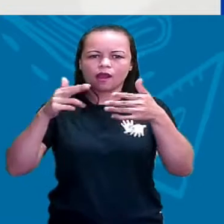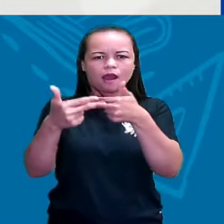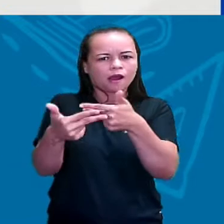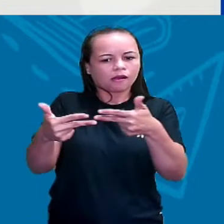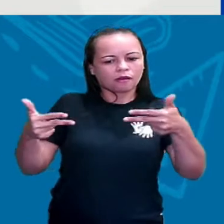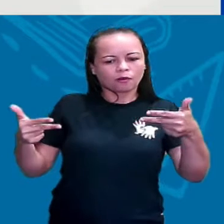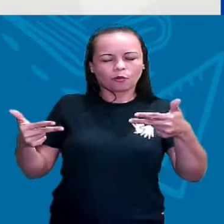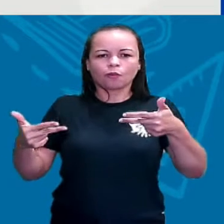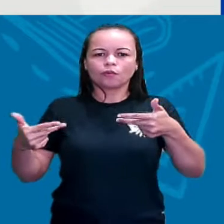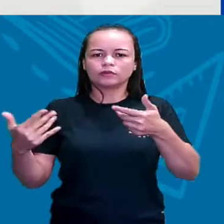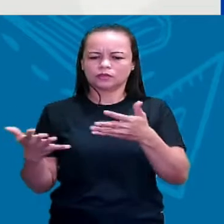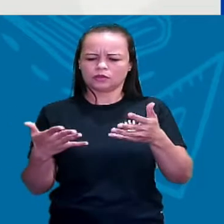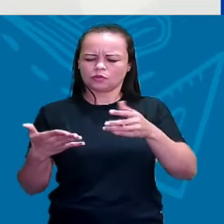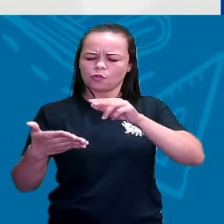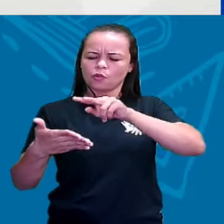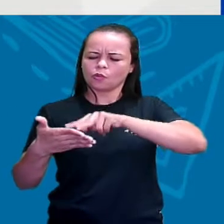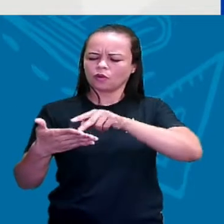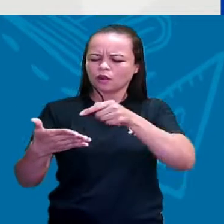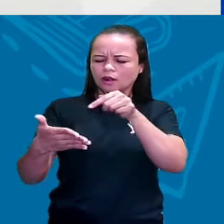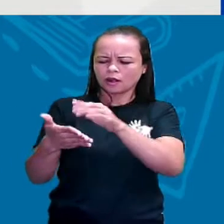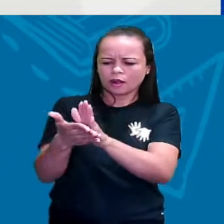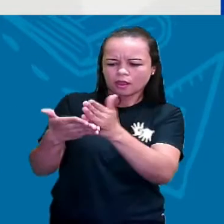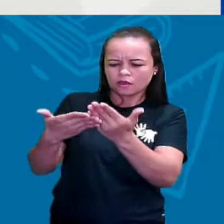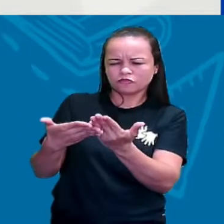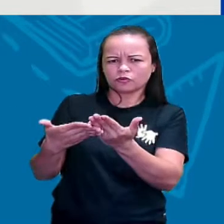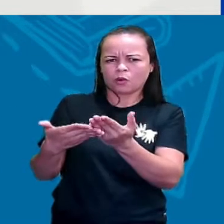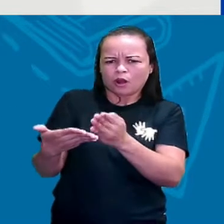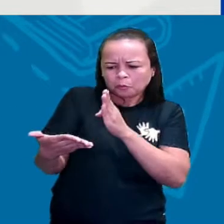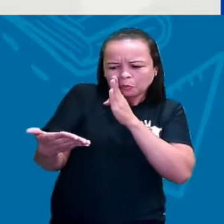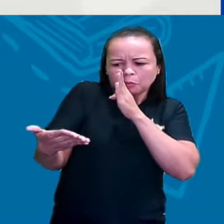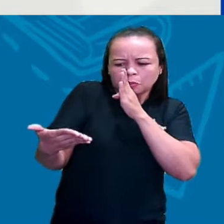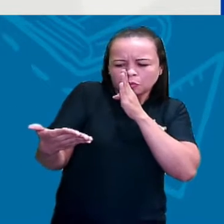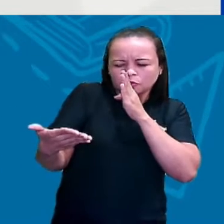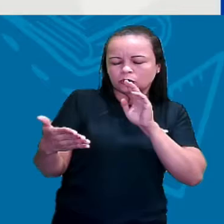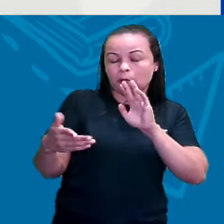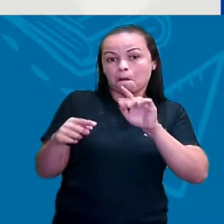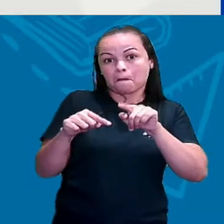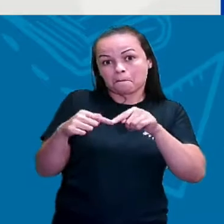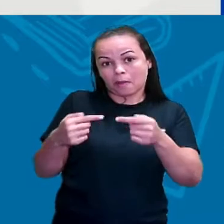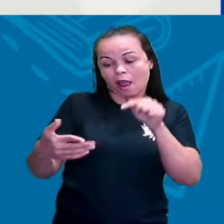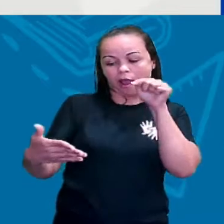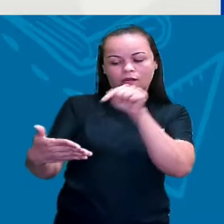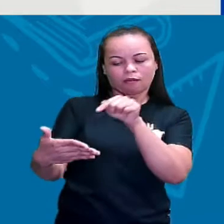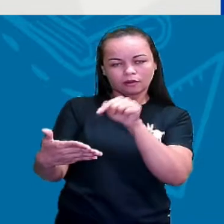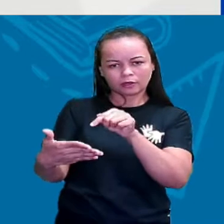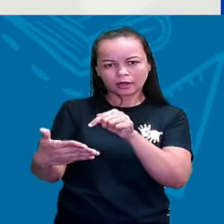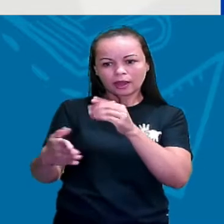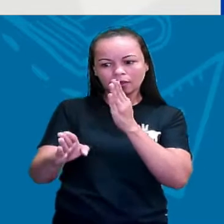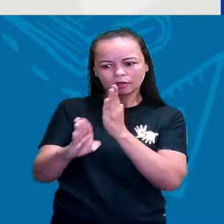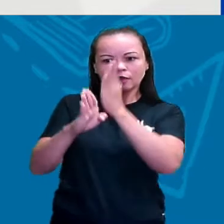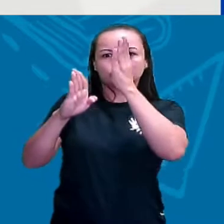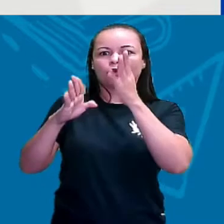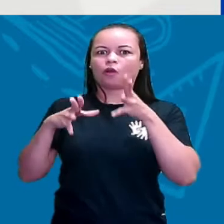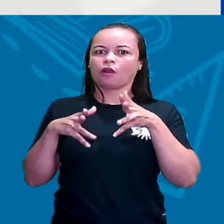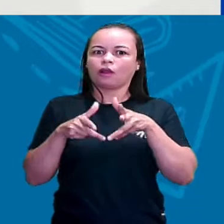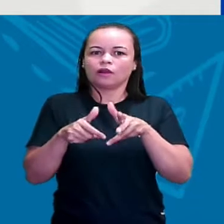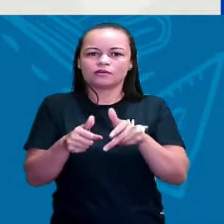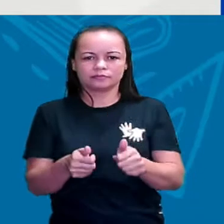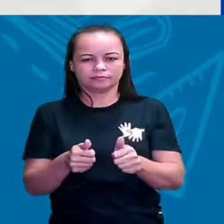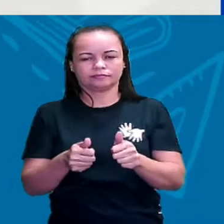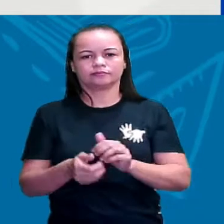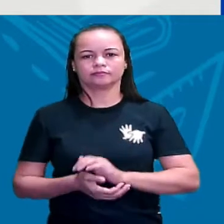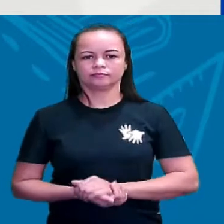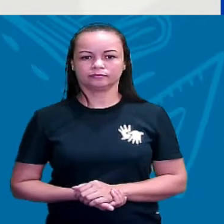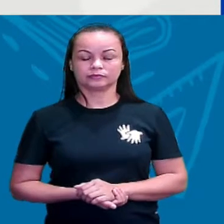parece mudo, mas nele a gente descobre tudo. Um livro